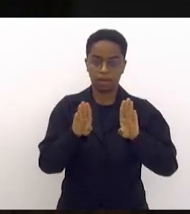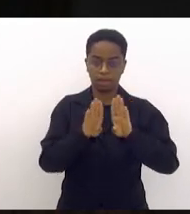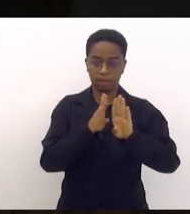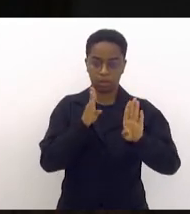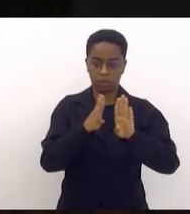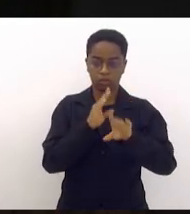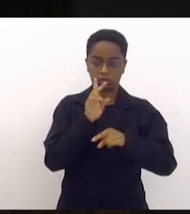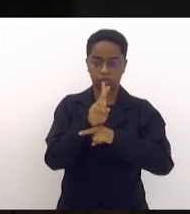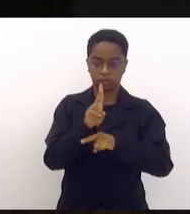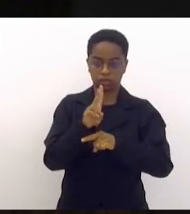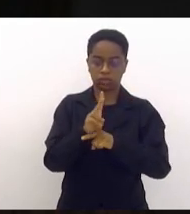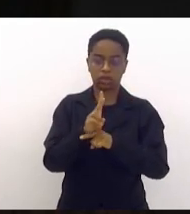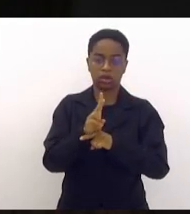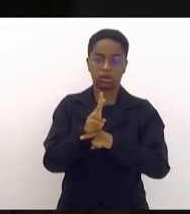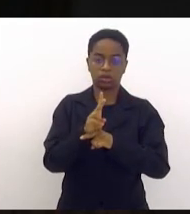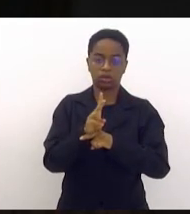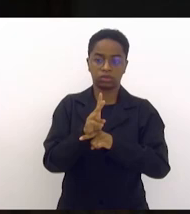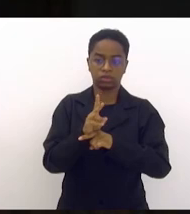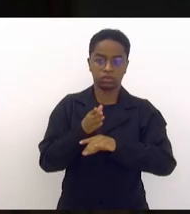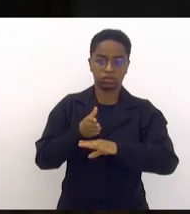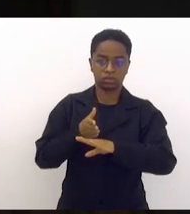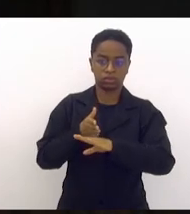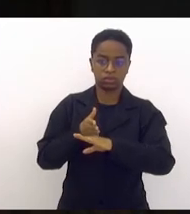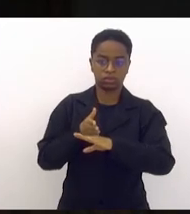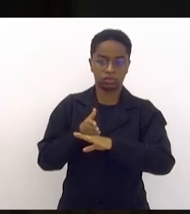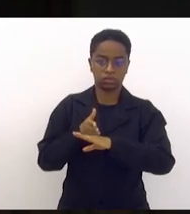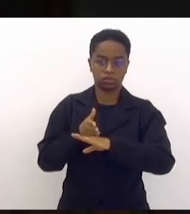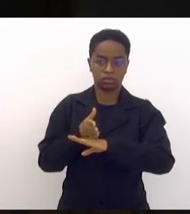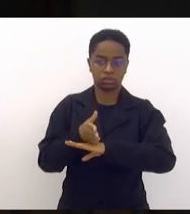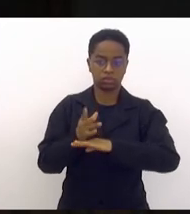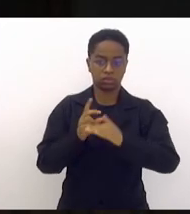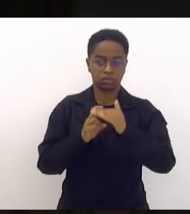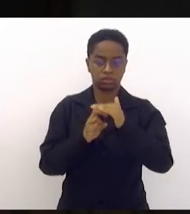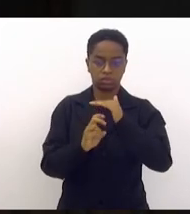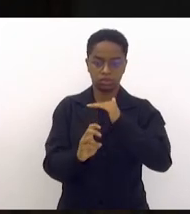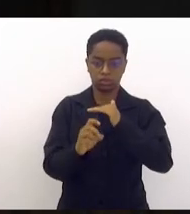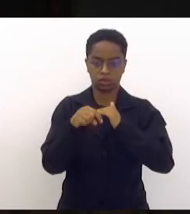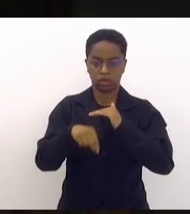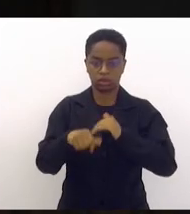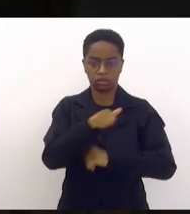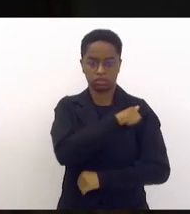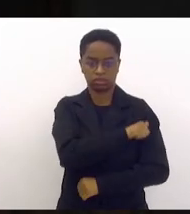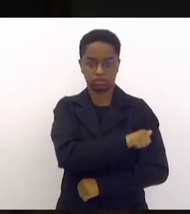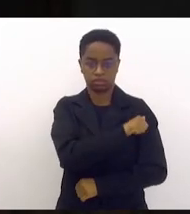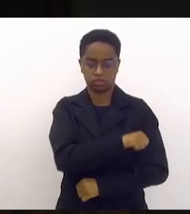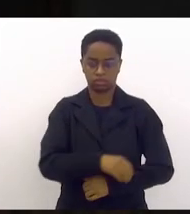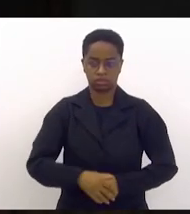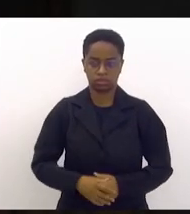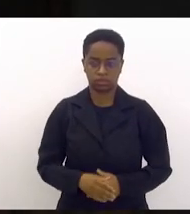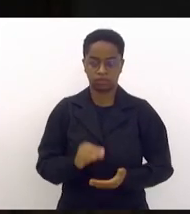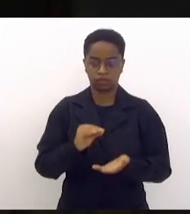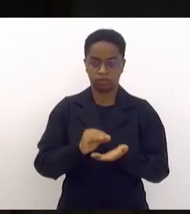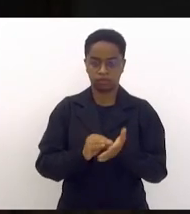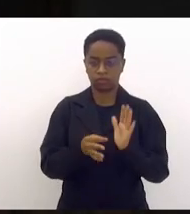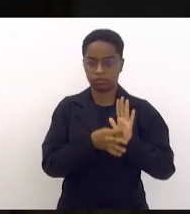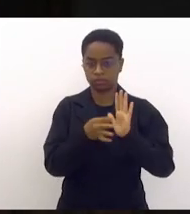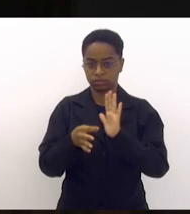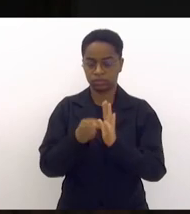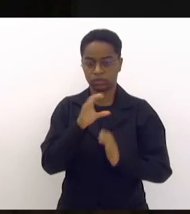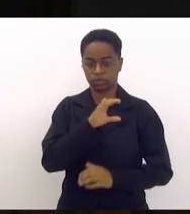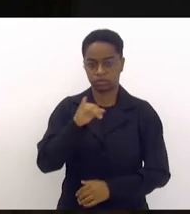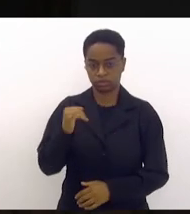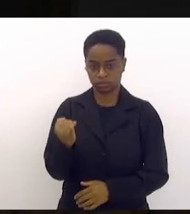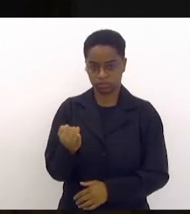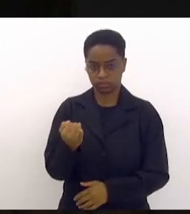plataformas de embarque das estações de sistema metroviária no Estado do Rio de Janeiro. Pendente de parecer das comissões de Constituição e